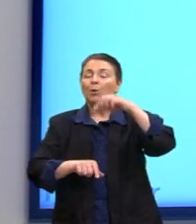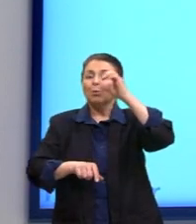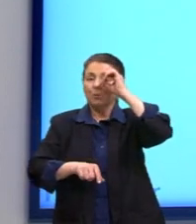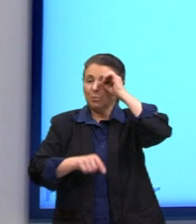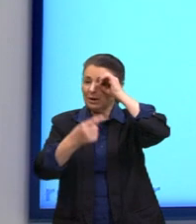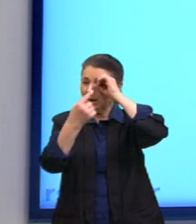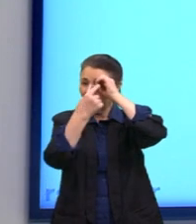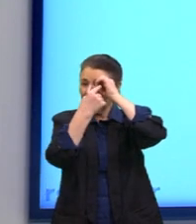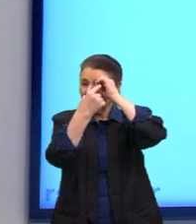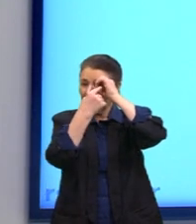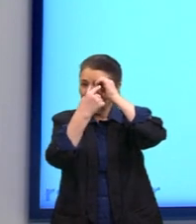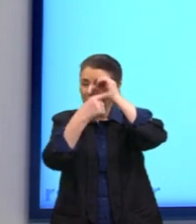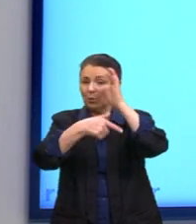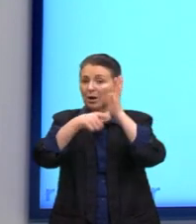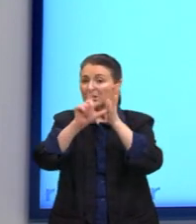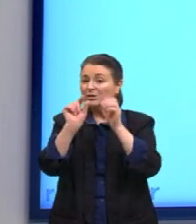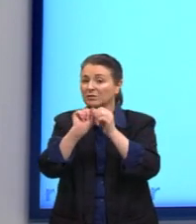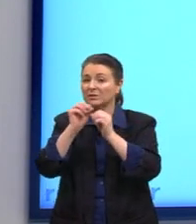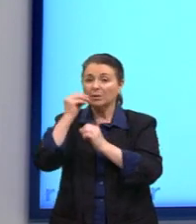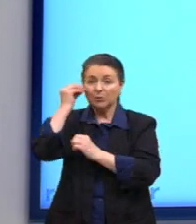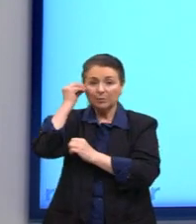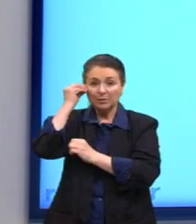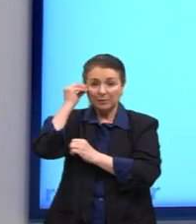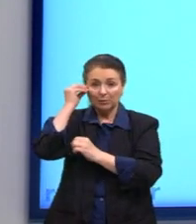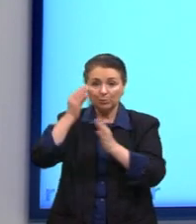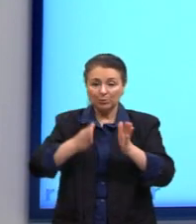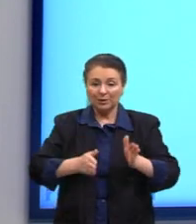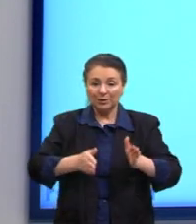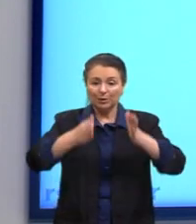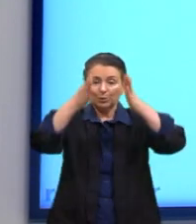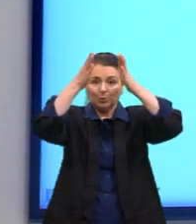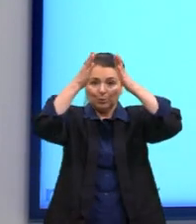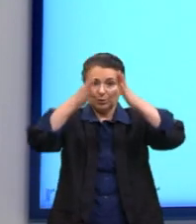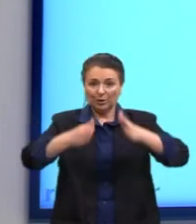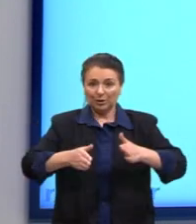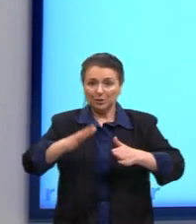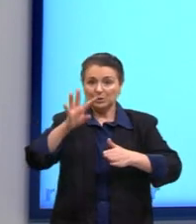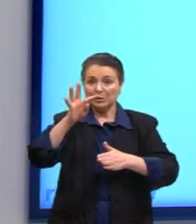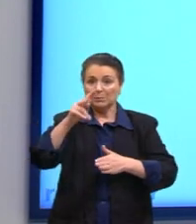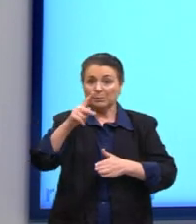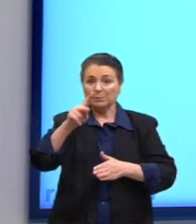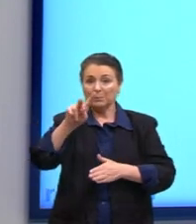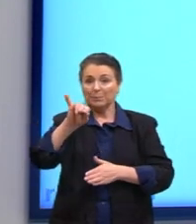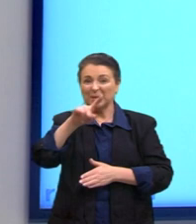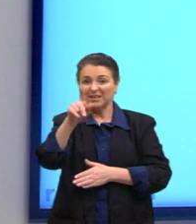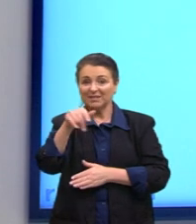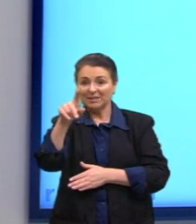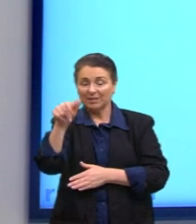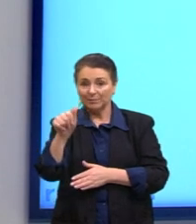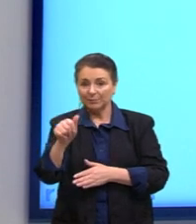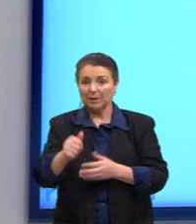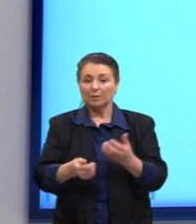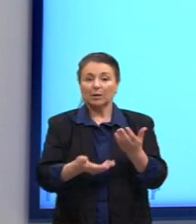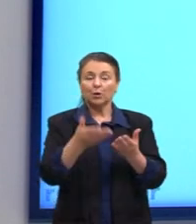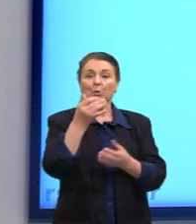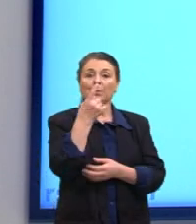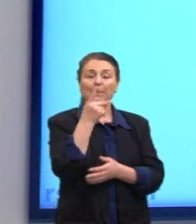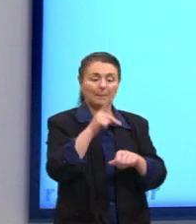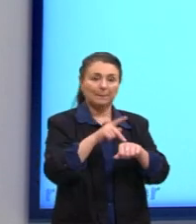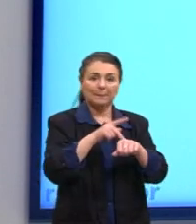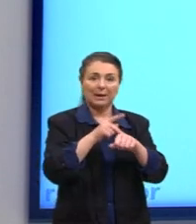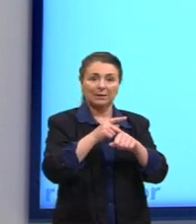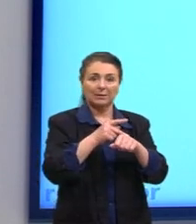mesmo de realizar seu famoso experimento na torre de Pisa, afirmou que uma pedra leve e uma outra pesada, quando